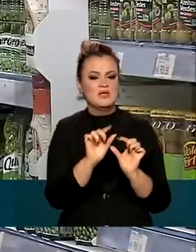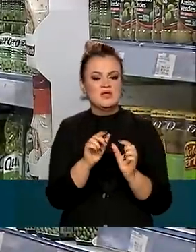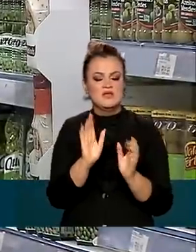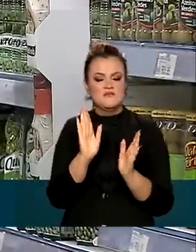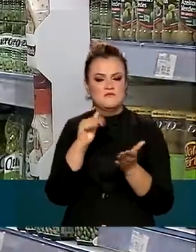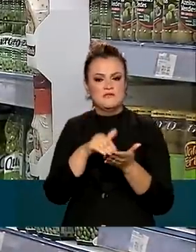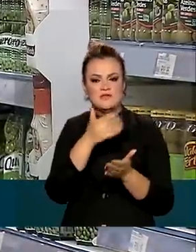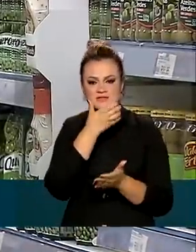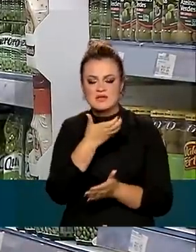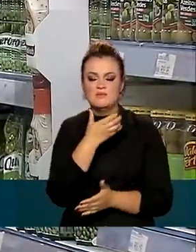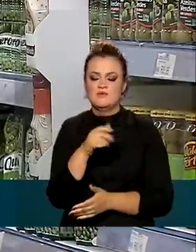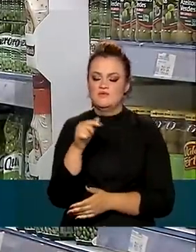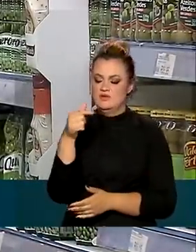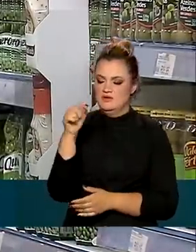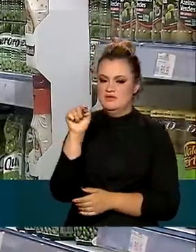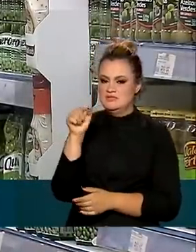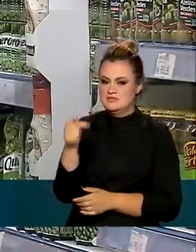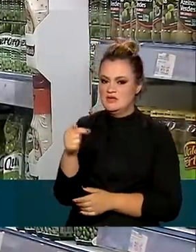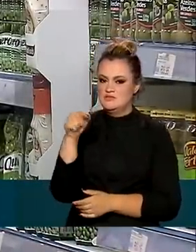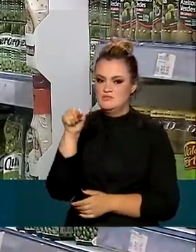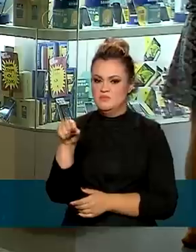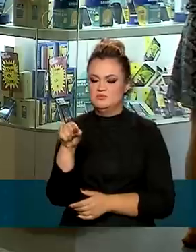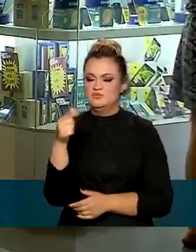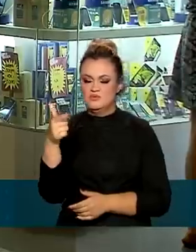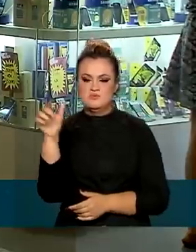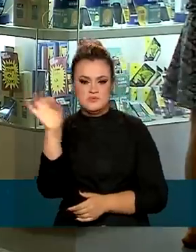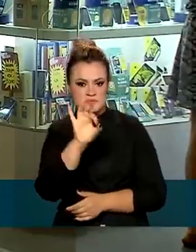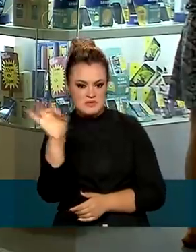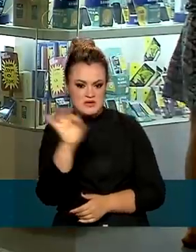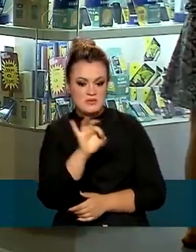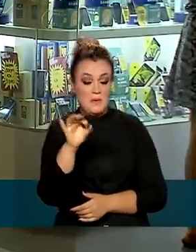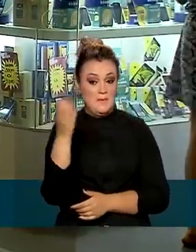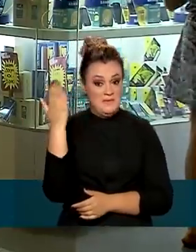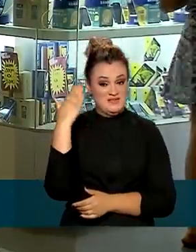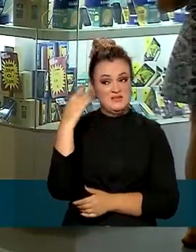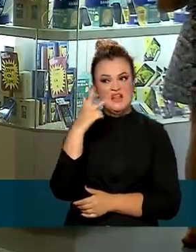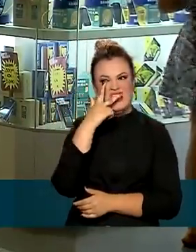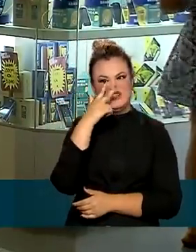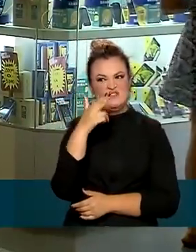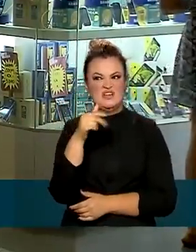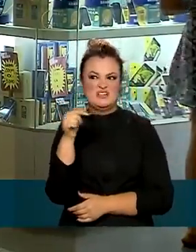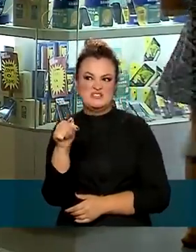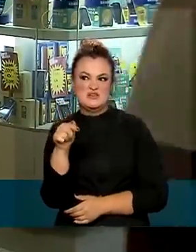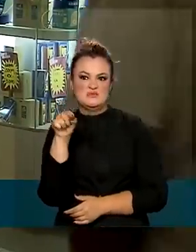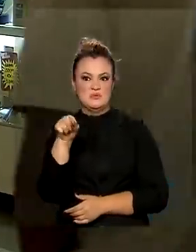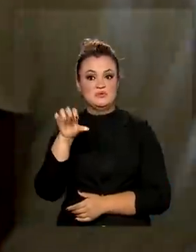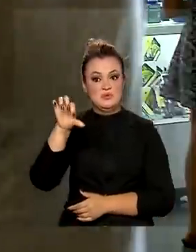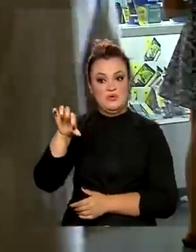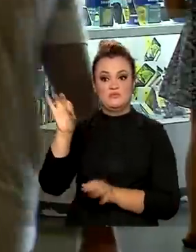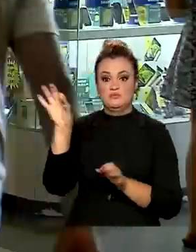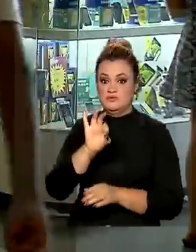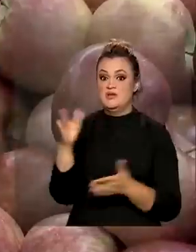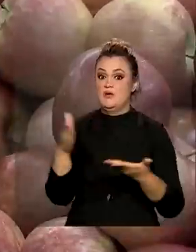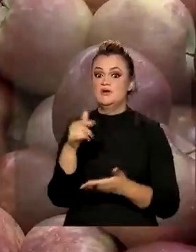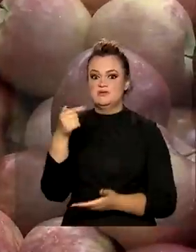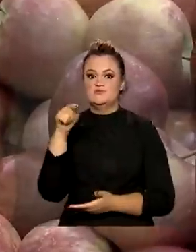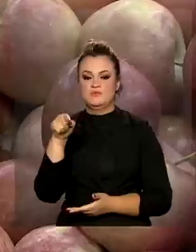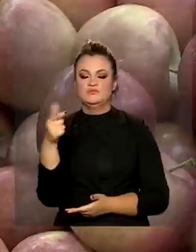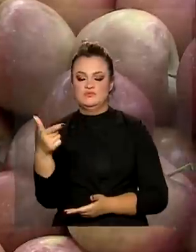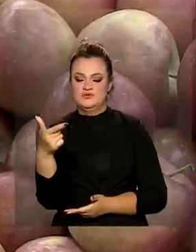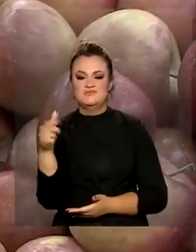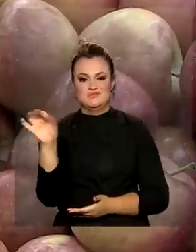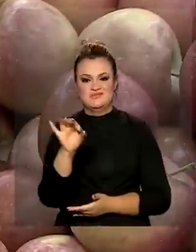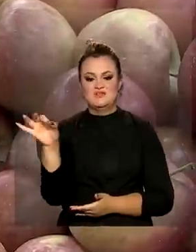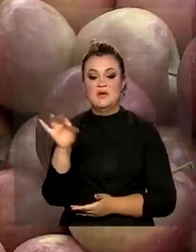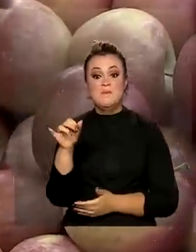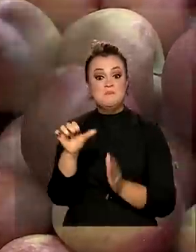o ano em 7,2%. A projeção anterior era de 7,9%. Esta é a